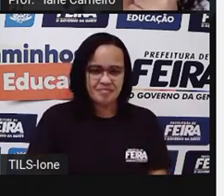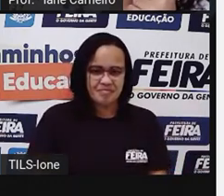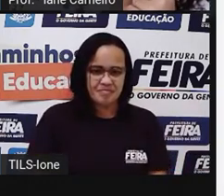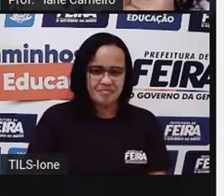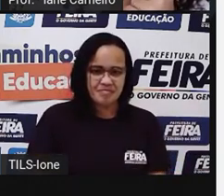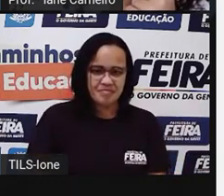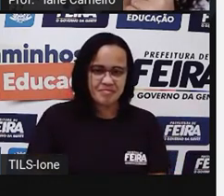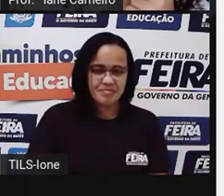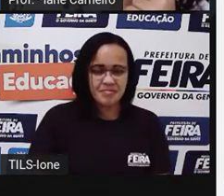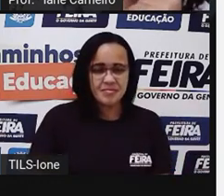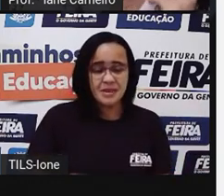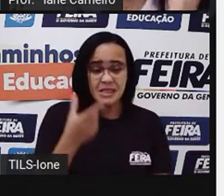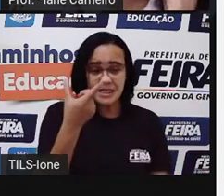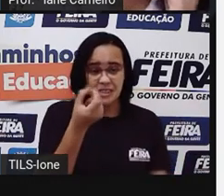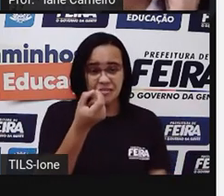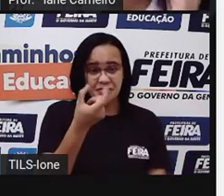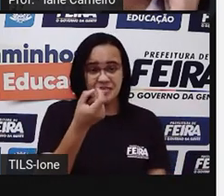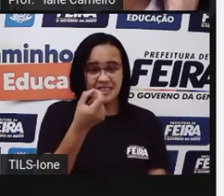Que nota é essa?